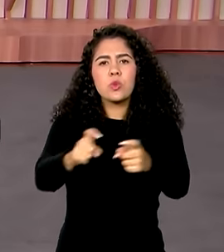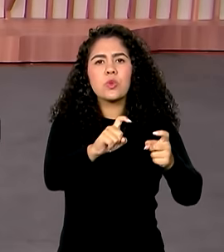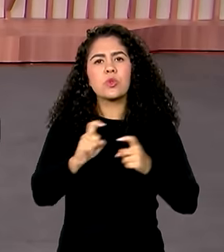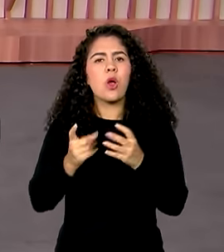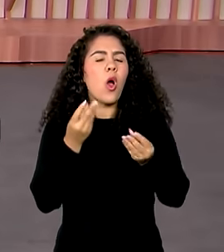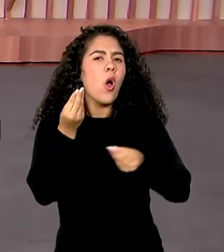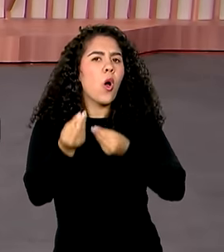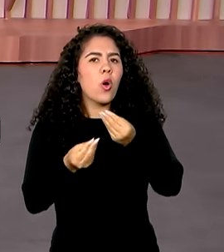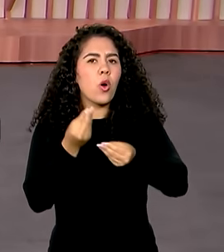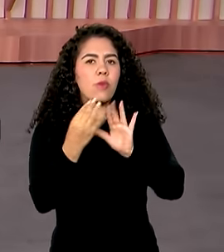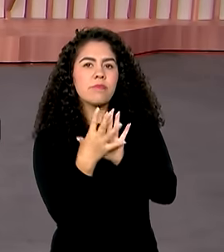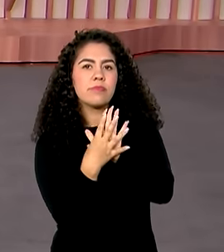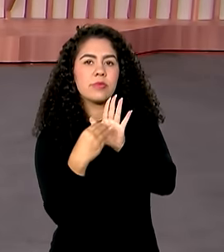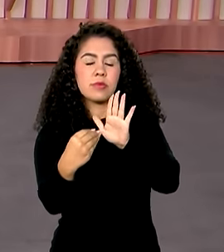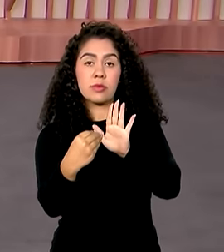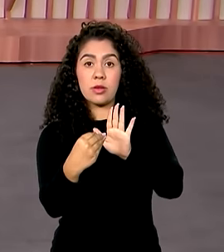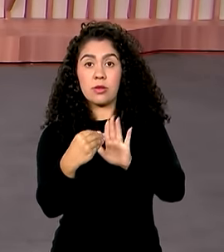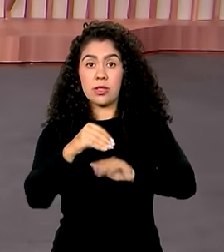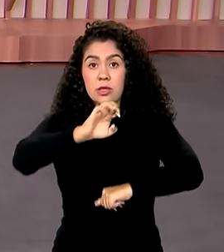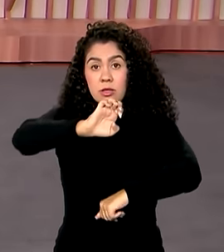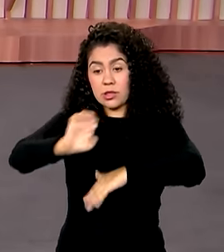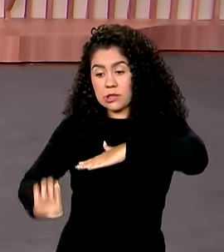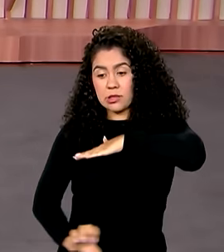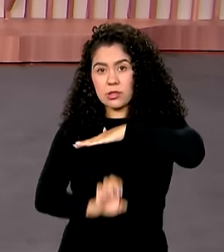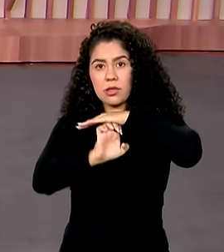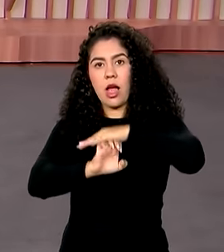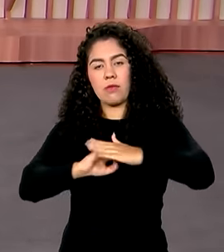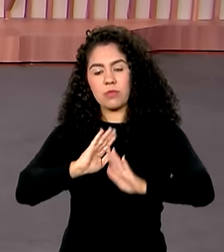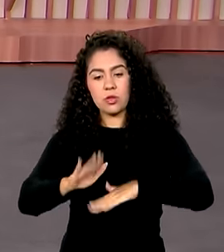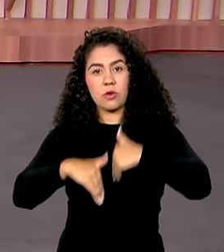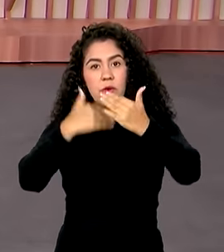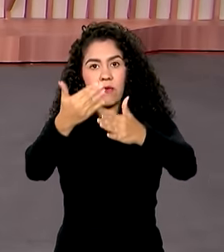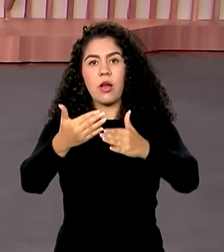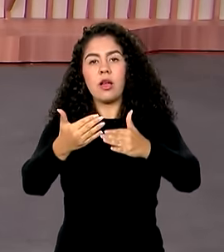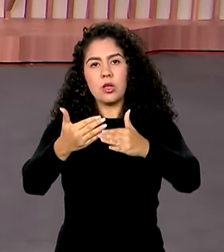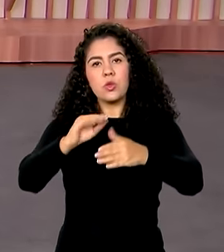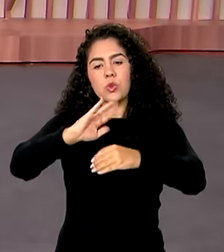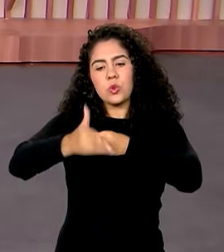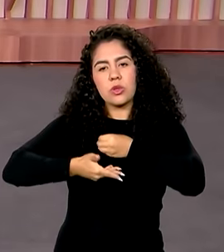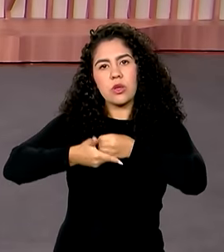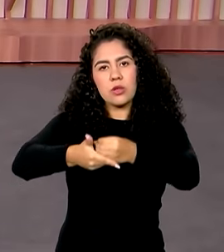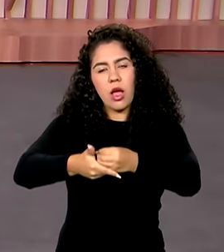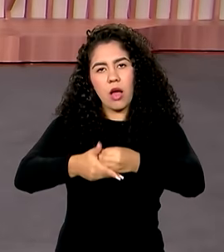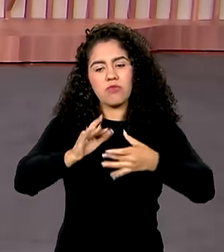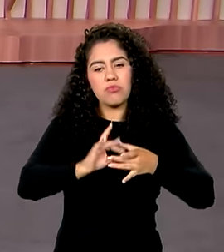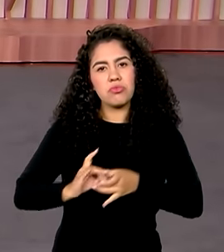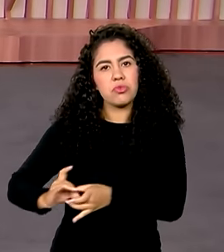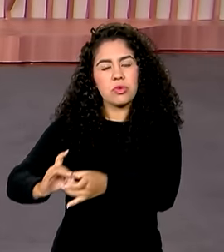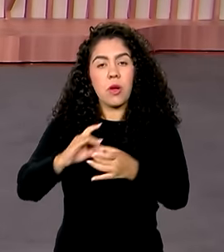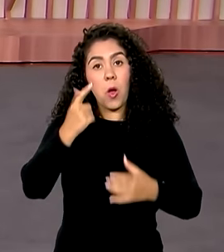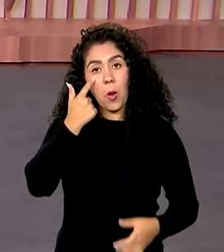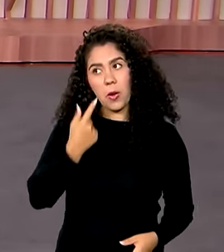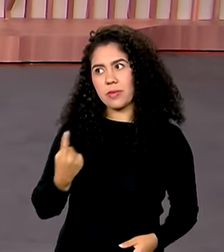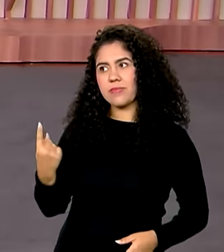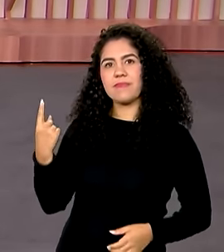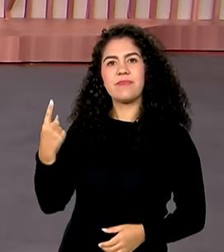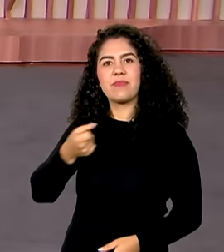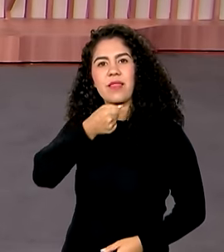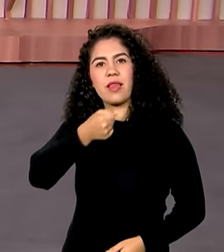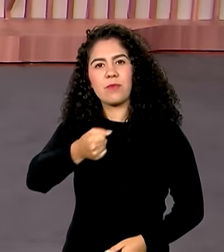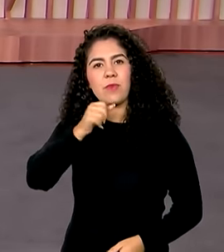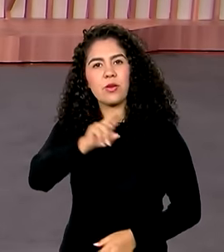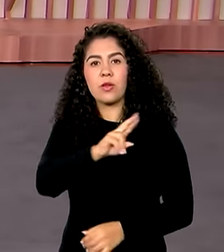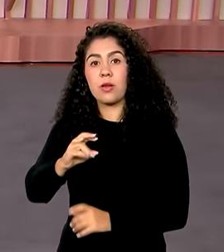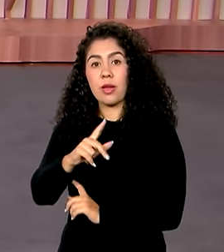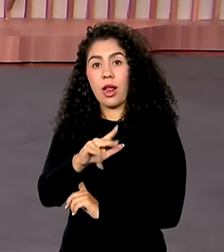para garantir o desenvolvimento sustentável e socialmente justo. Então vamos ao Rio de Janeiro, ao vivo, conversar com a repórter Cláudia